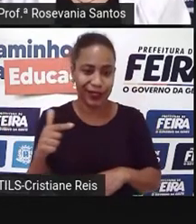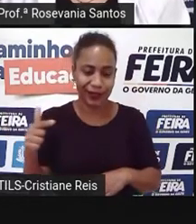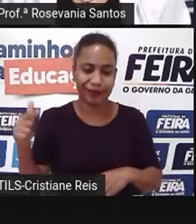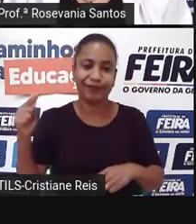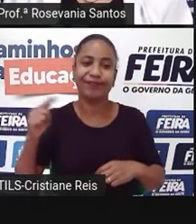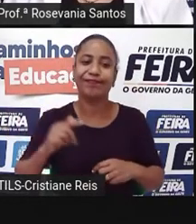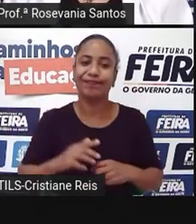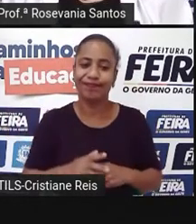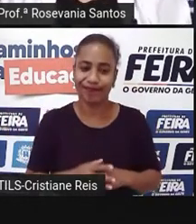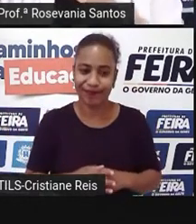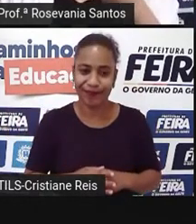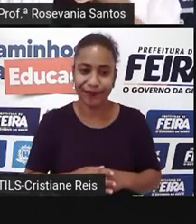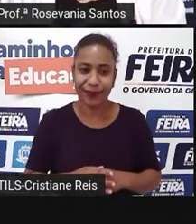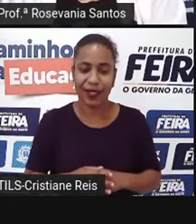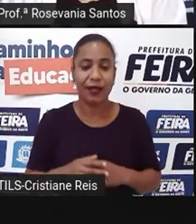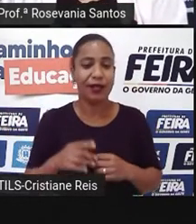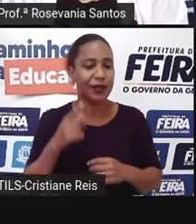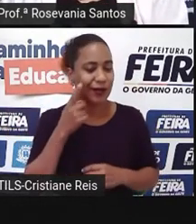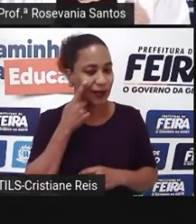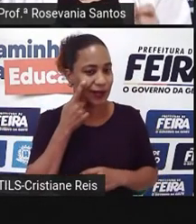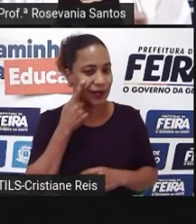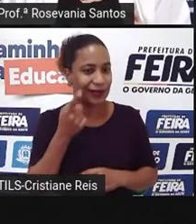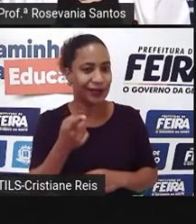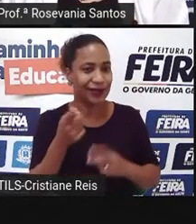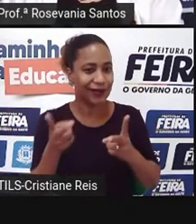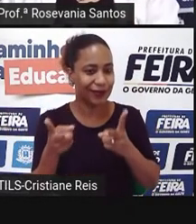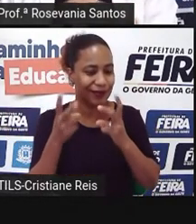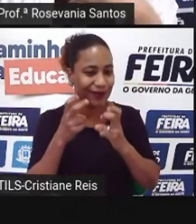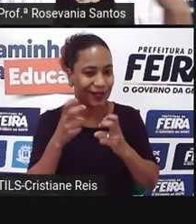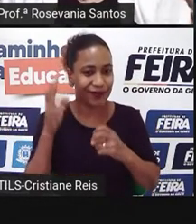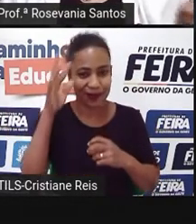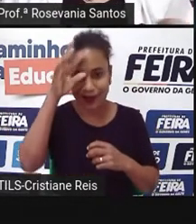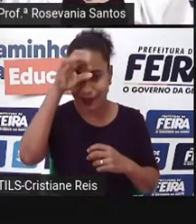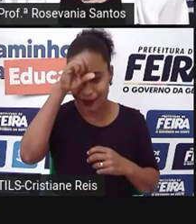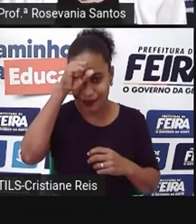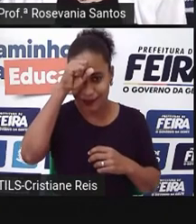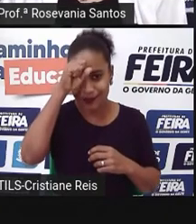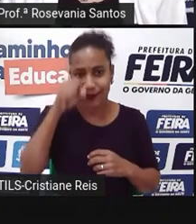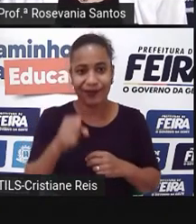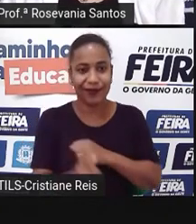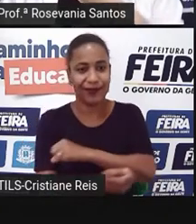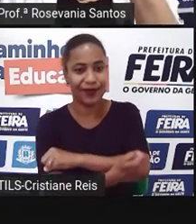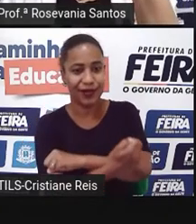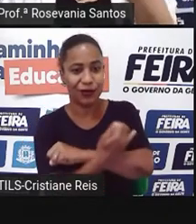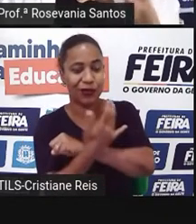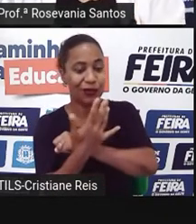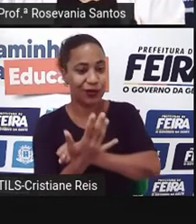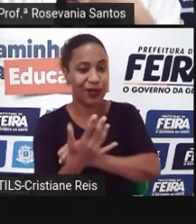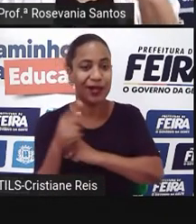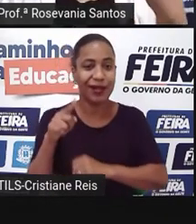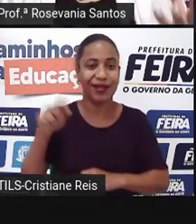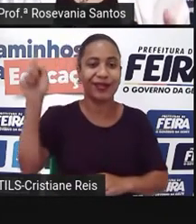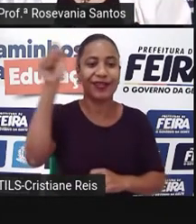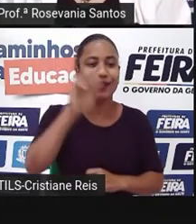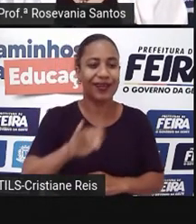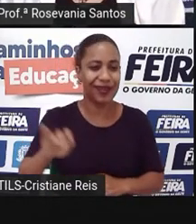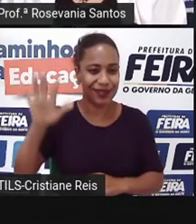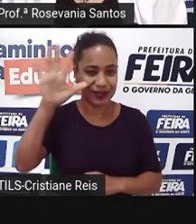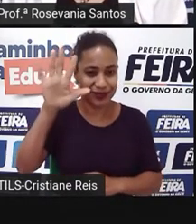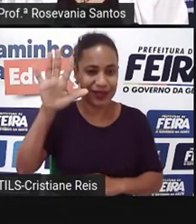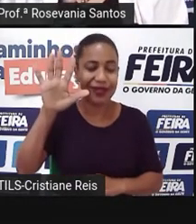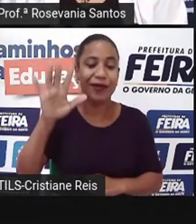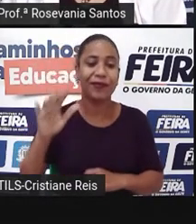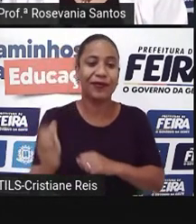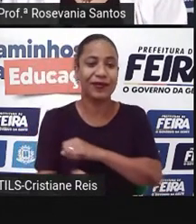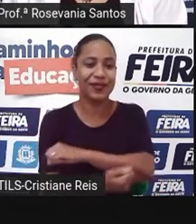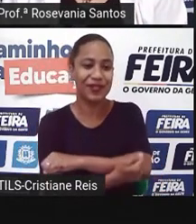se produz muita coisa. Vocês perceberam também que a agricultura na Ásia é muito essa questão dos plantations,